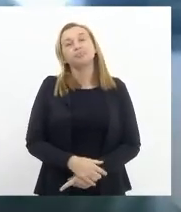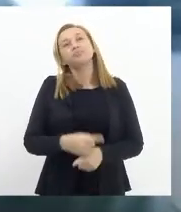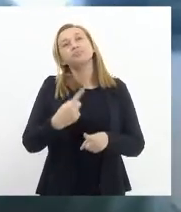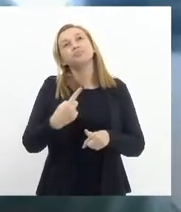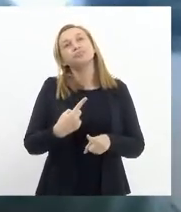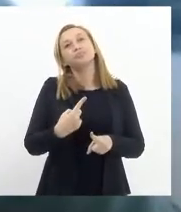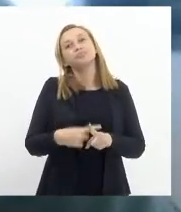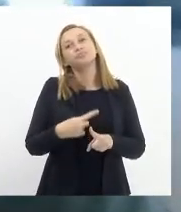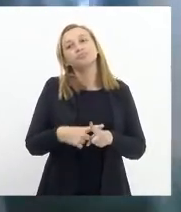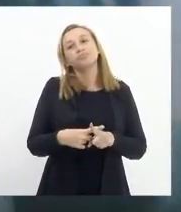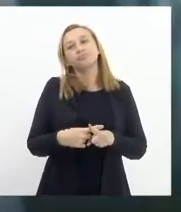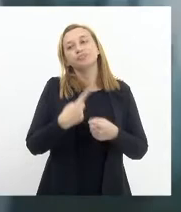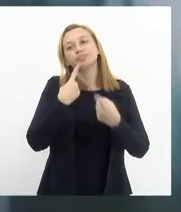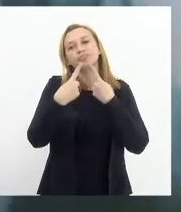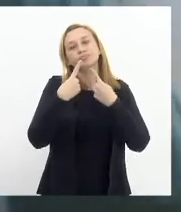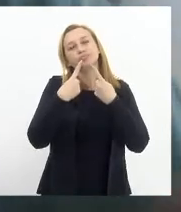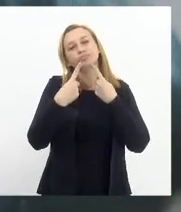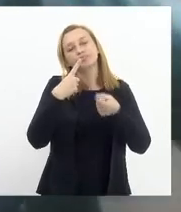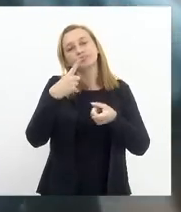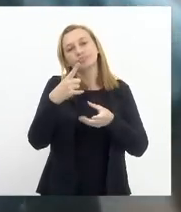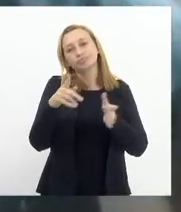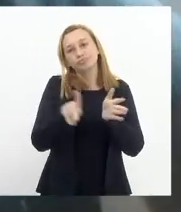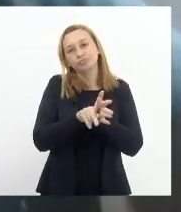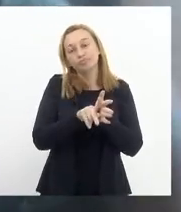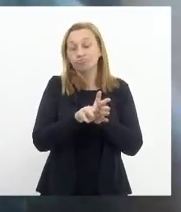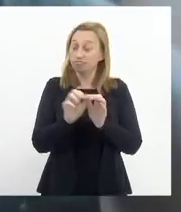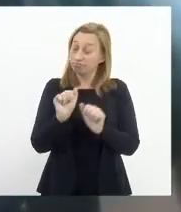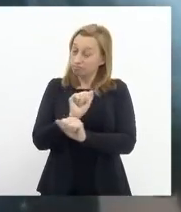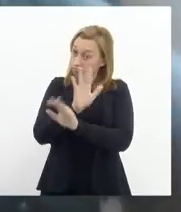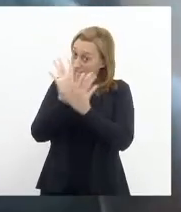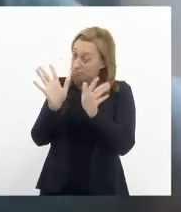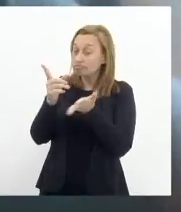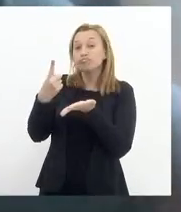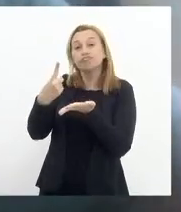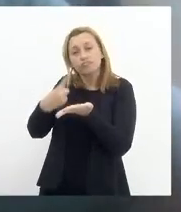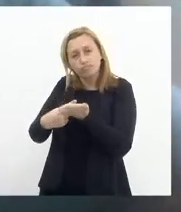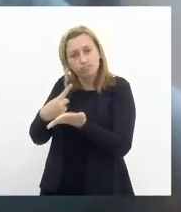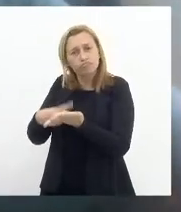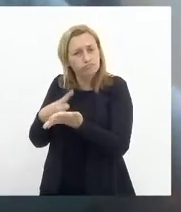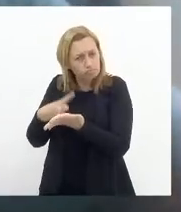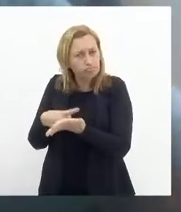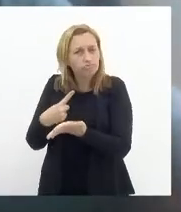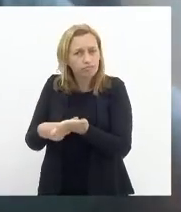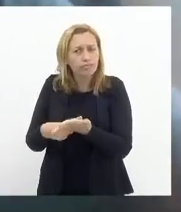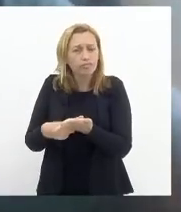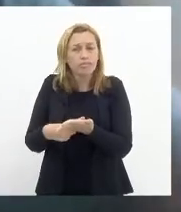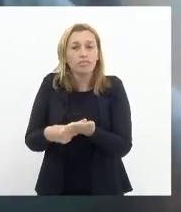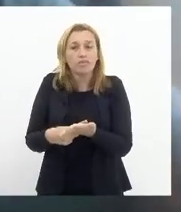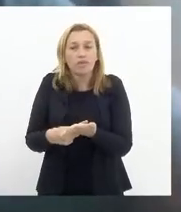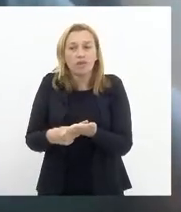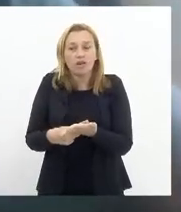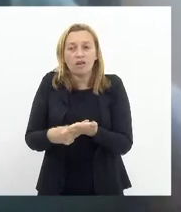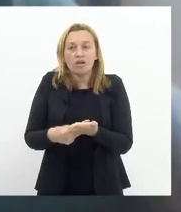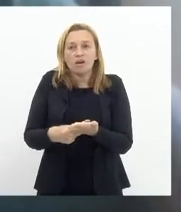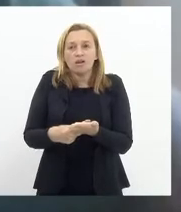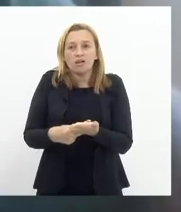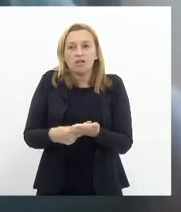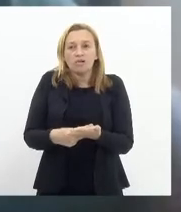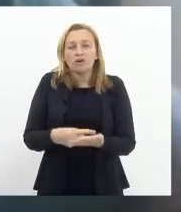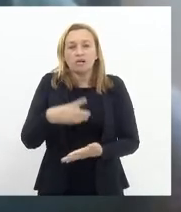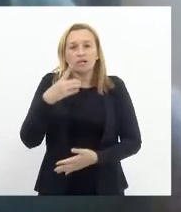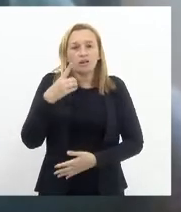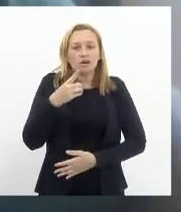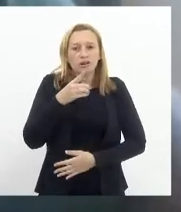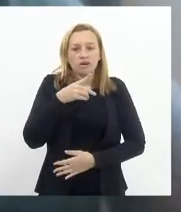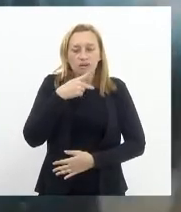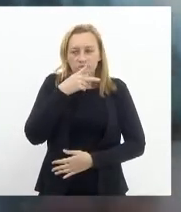inscrevo para discutir esse projeto claro concordo com o parecer que o Luiz Paulo deu